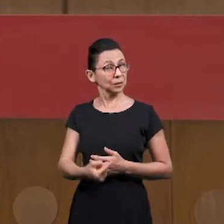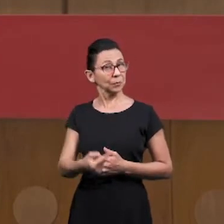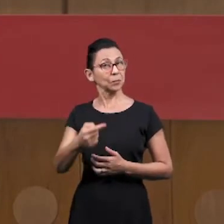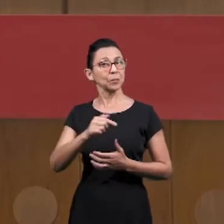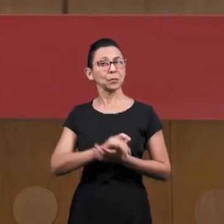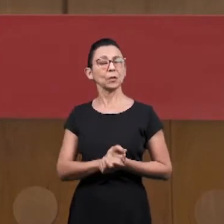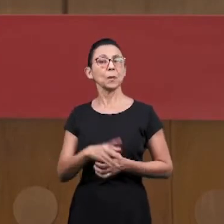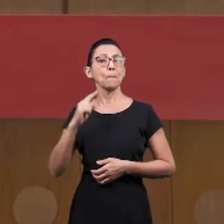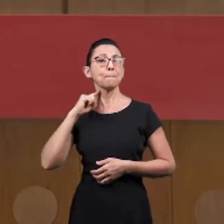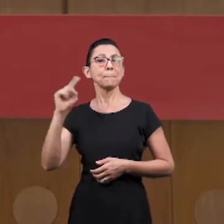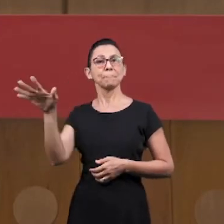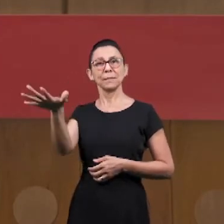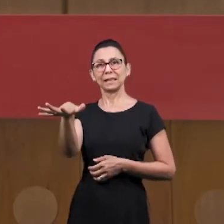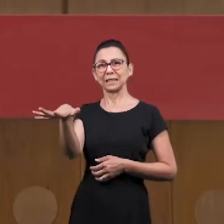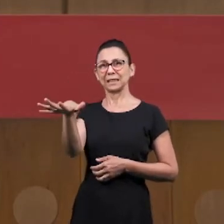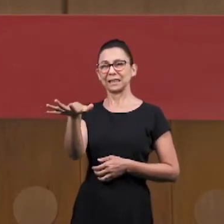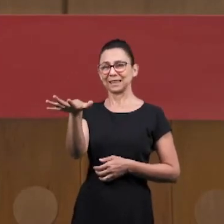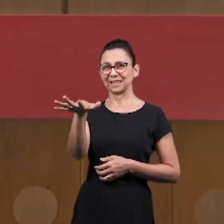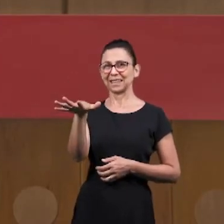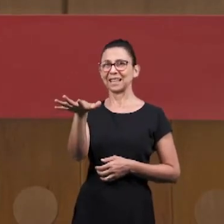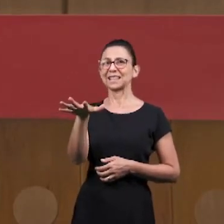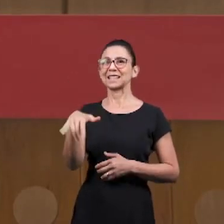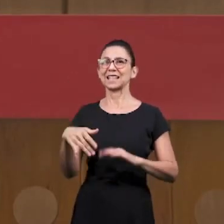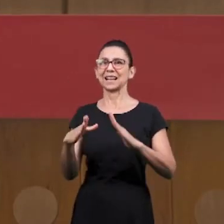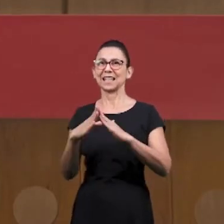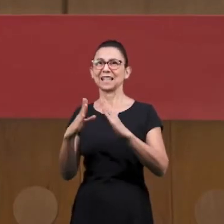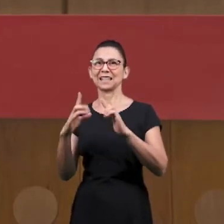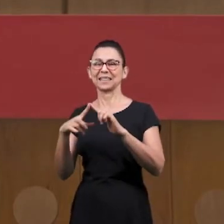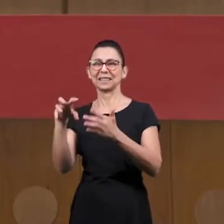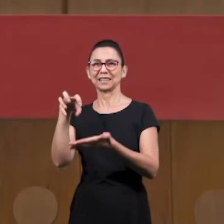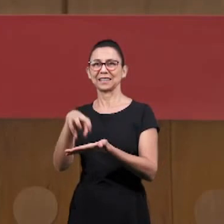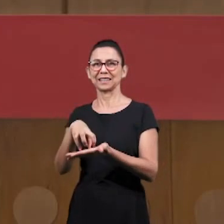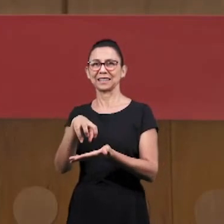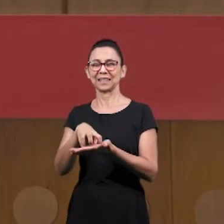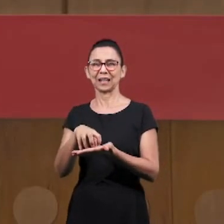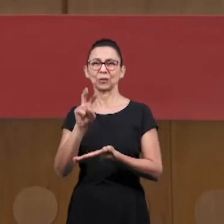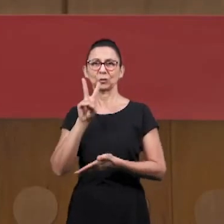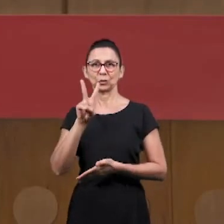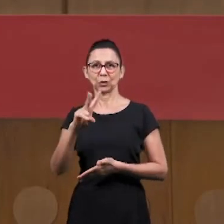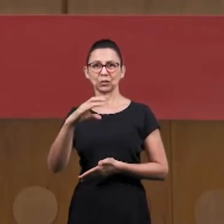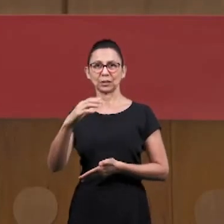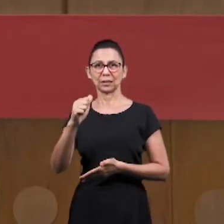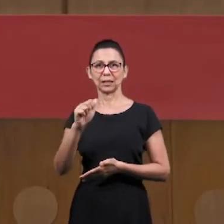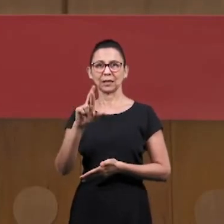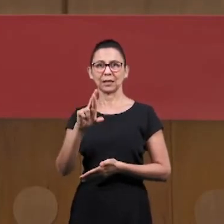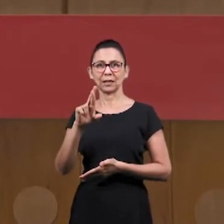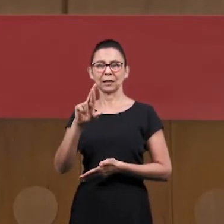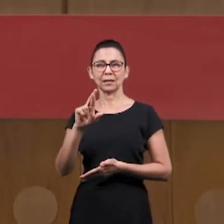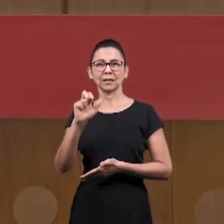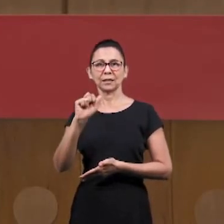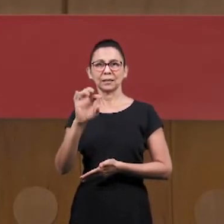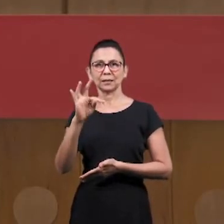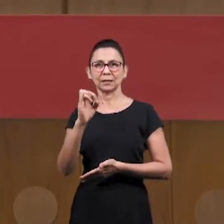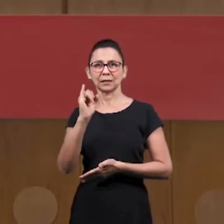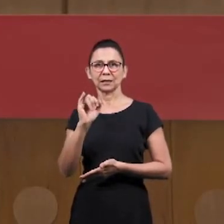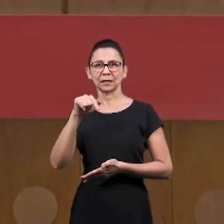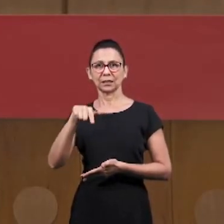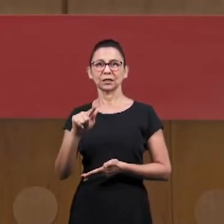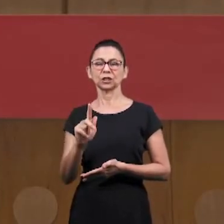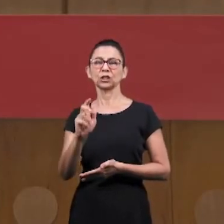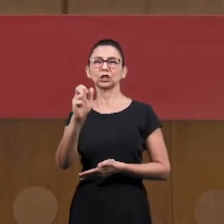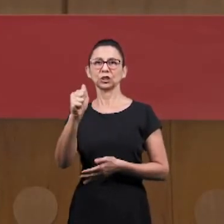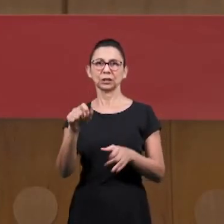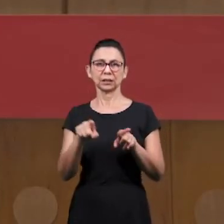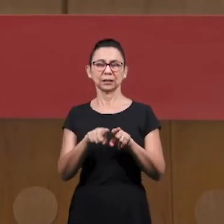nós iremos para o estado de Minas Gerais, lá em Caratinga, Igreja Central 2 de Caratinga, onde o Juan Marcos